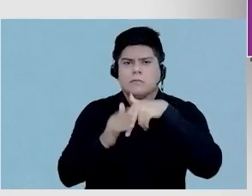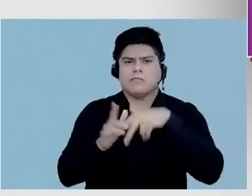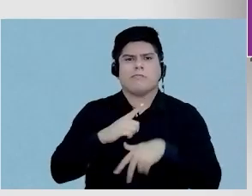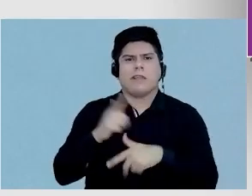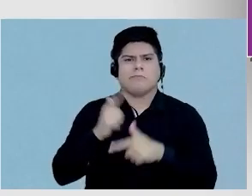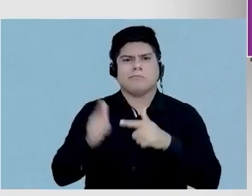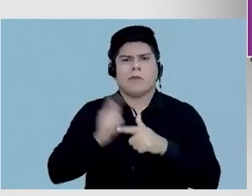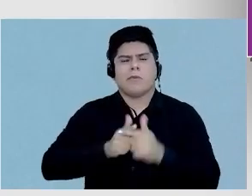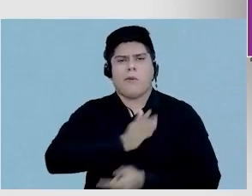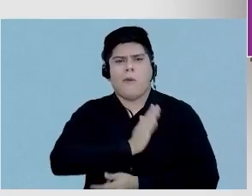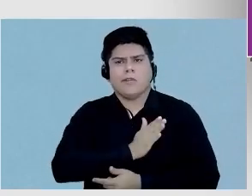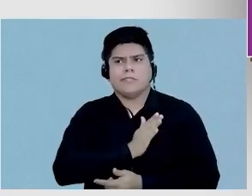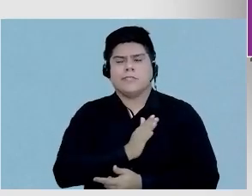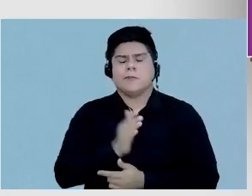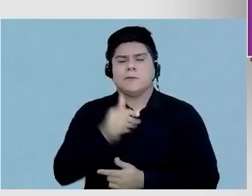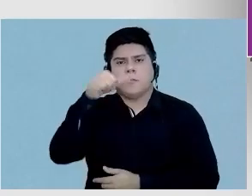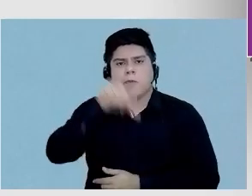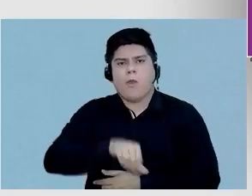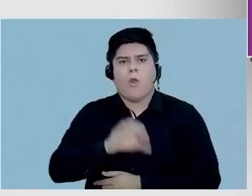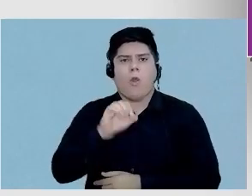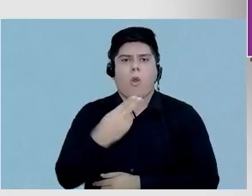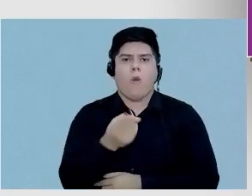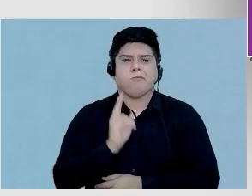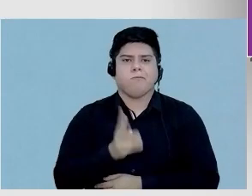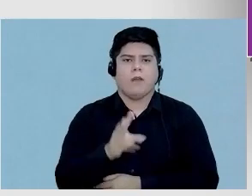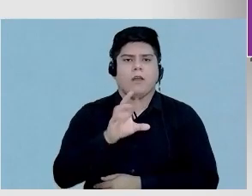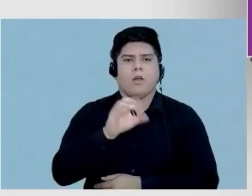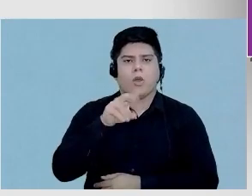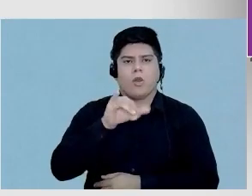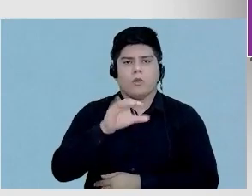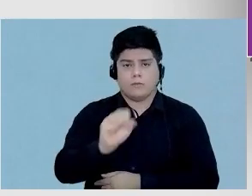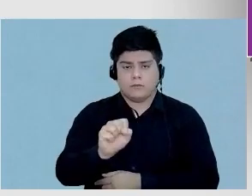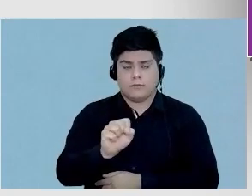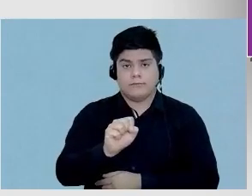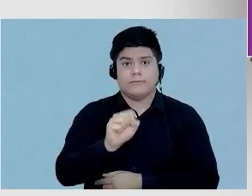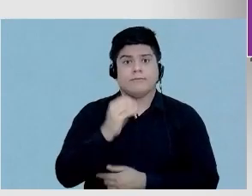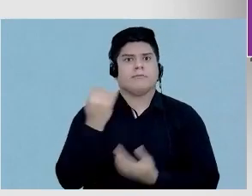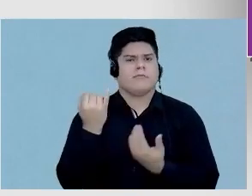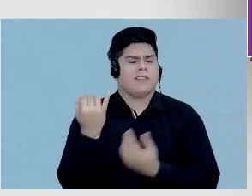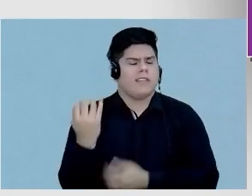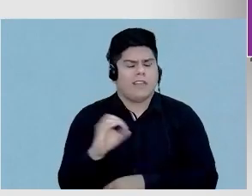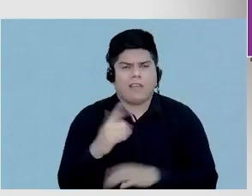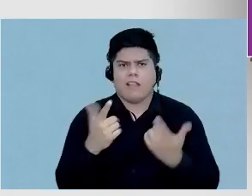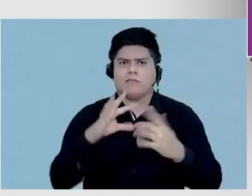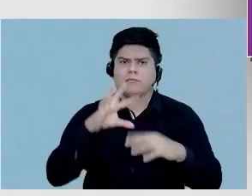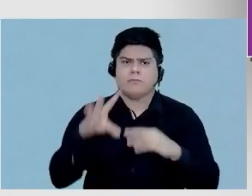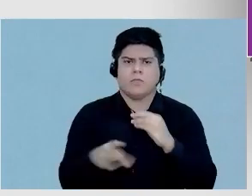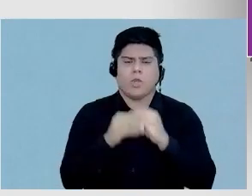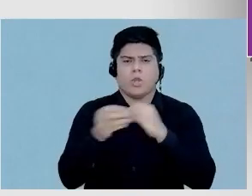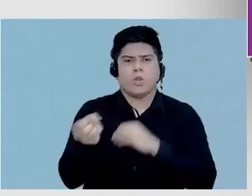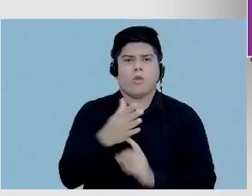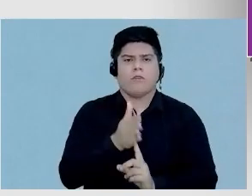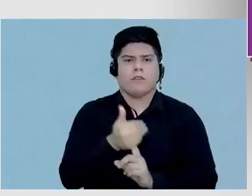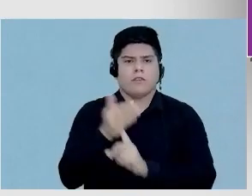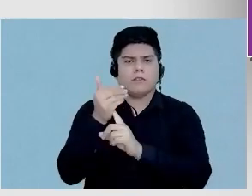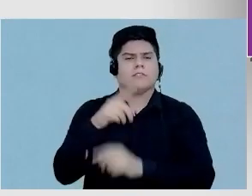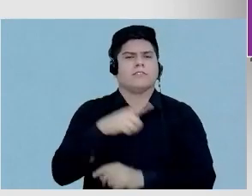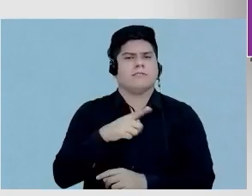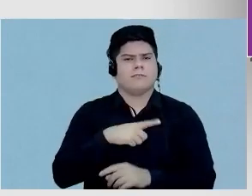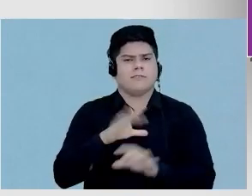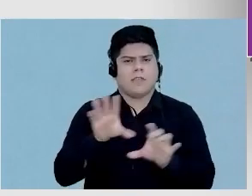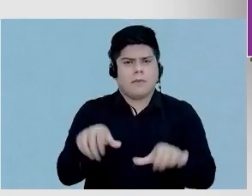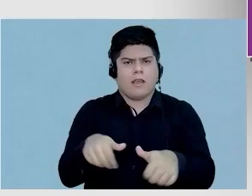agudos ou crônicos. Sem dúvida nenhuma, a incorporação das novas tecnologias tem propiciado uma melhoria